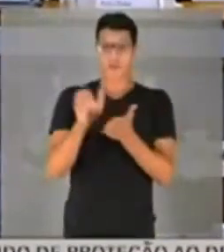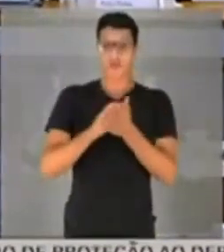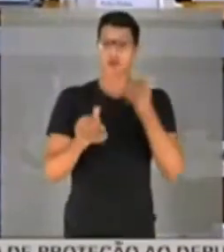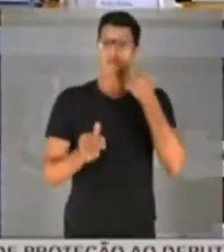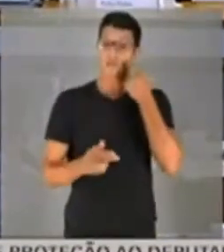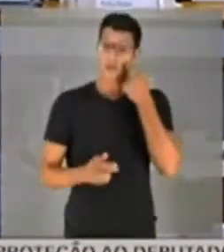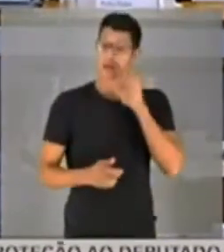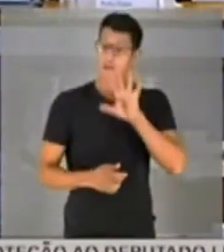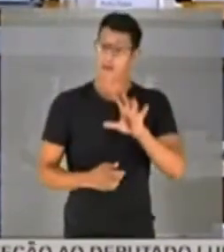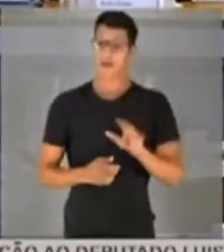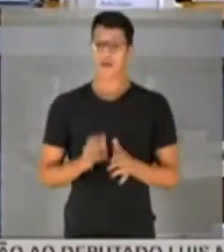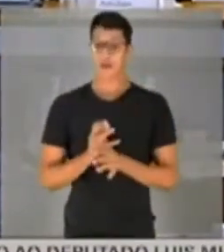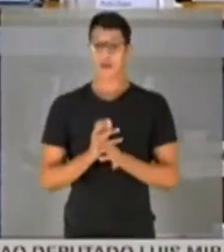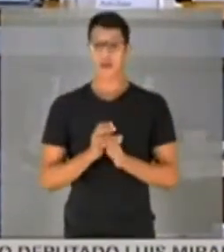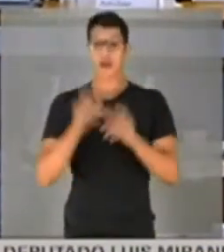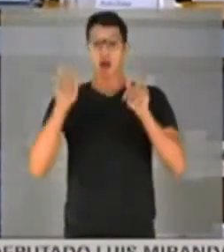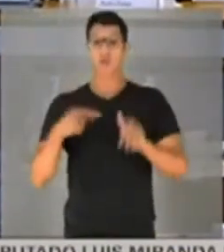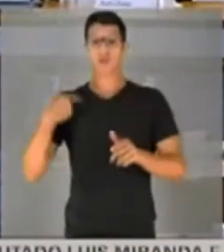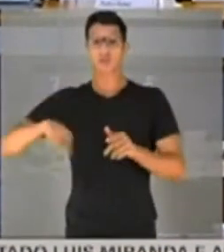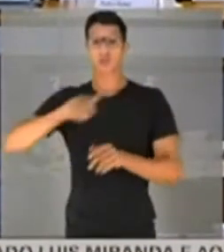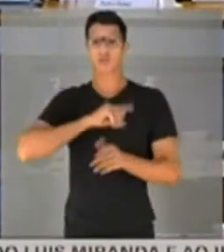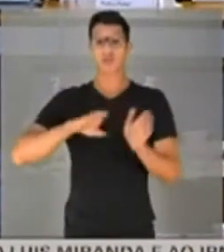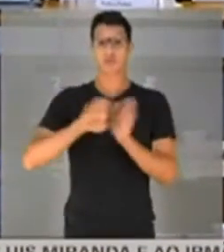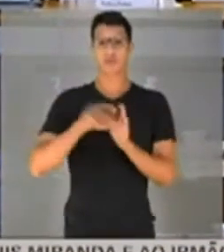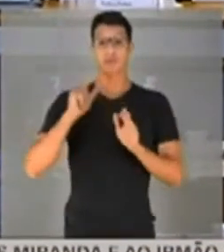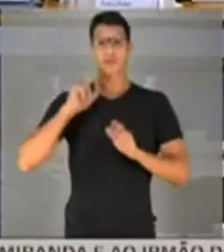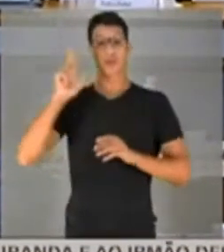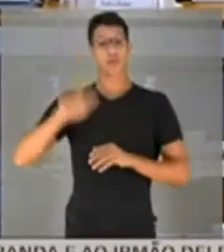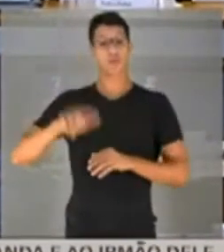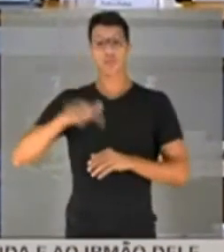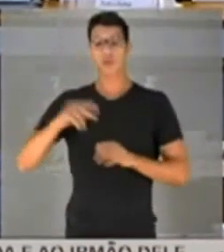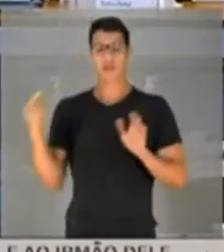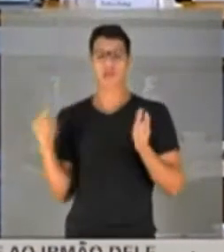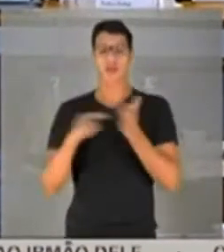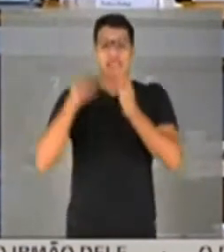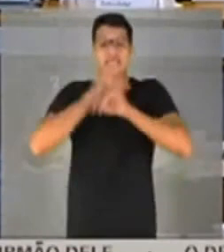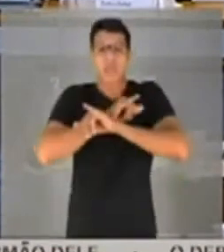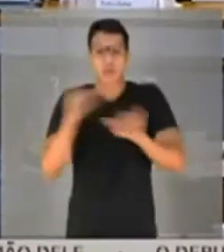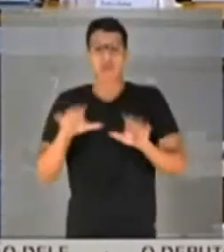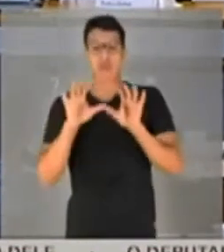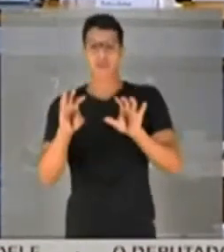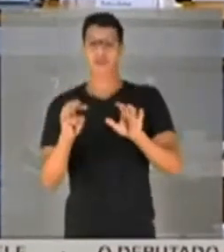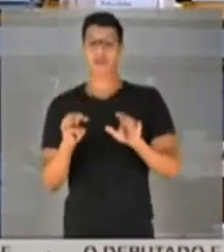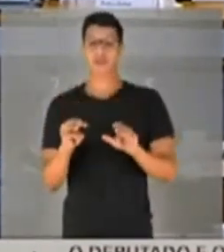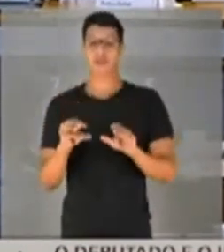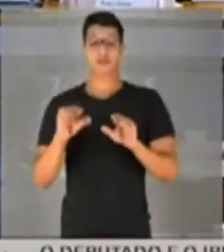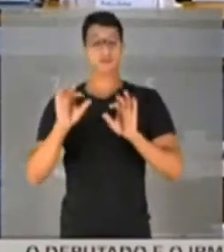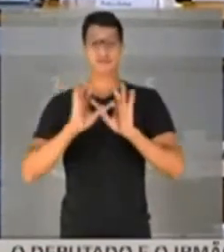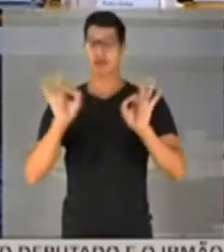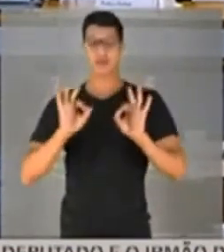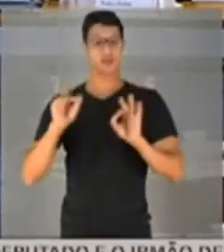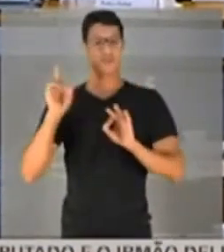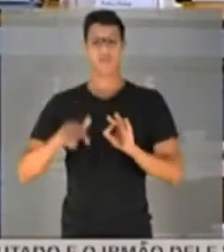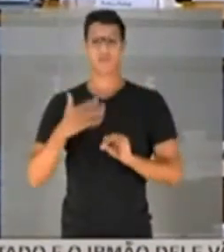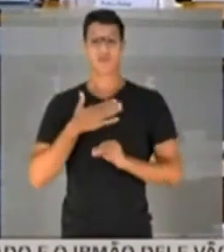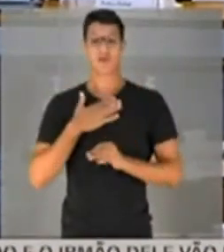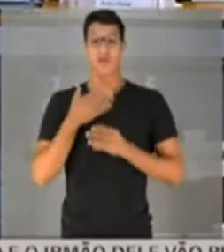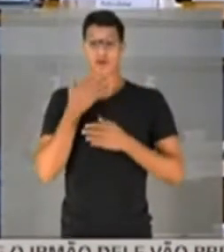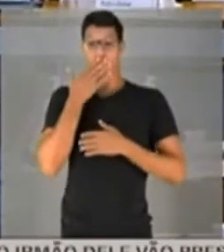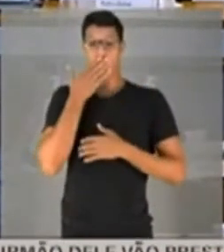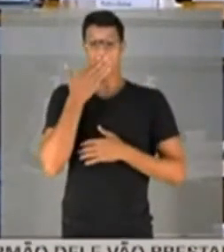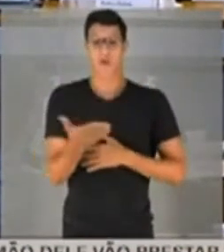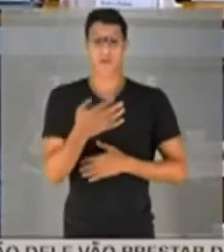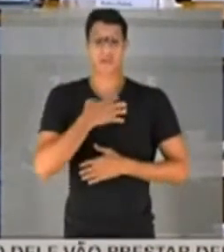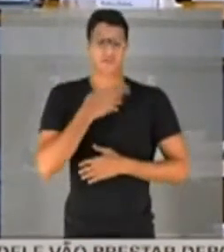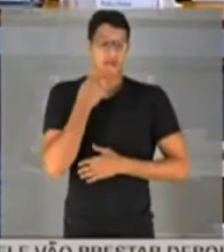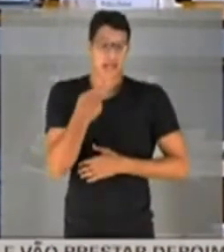Veja bem aonde nós chegamos. Eu nunca dei uma, nunca daria uma declaração dessa, e não é nem minha forma de